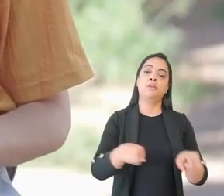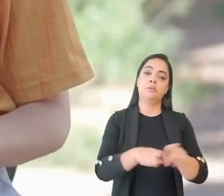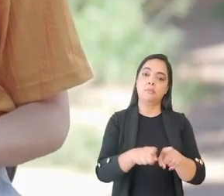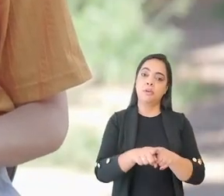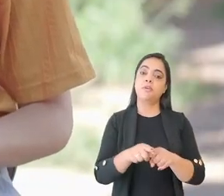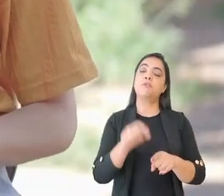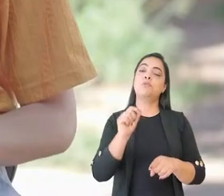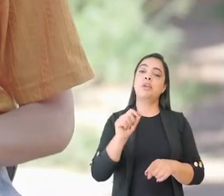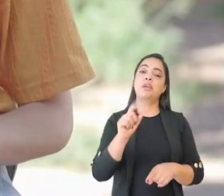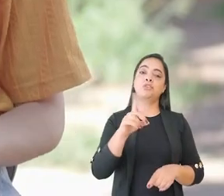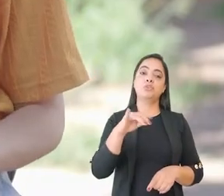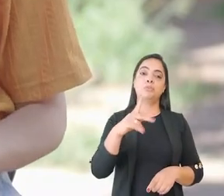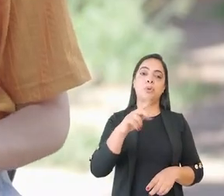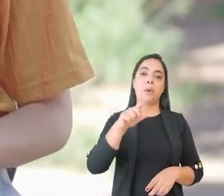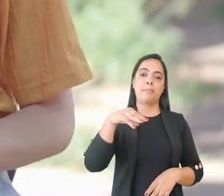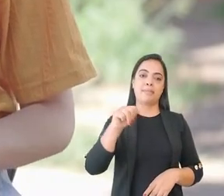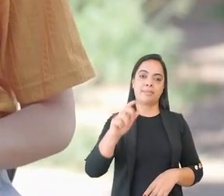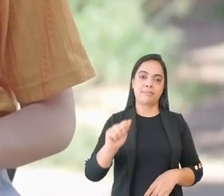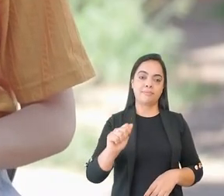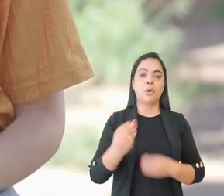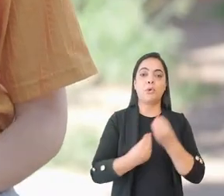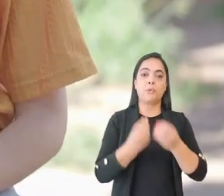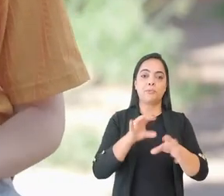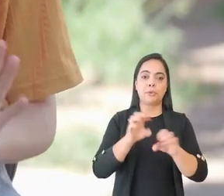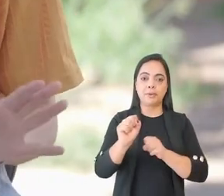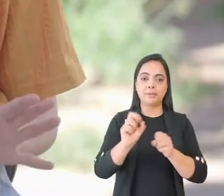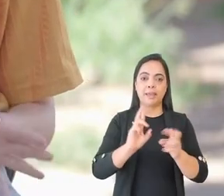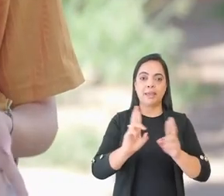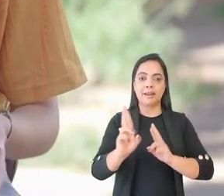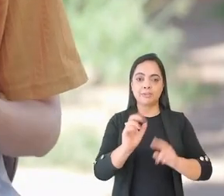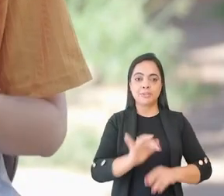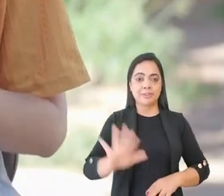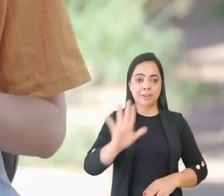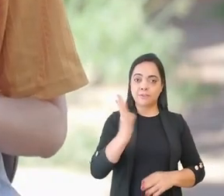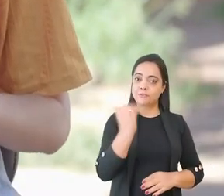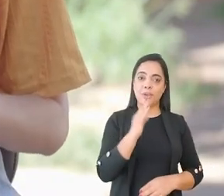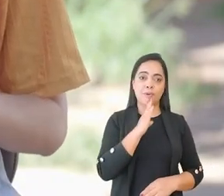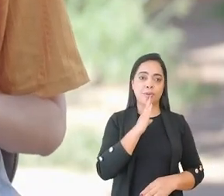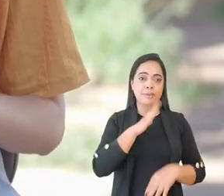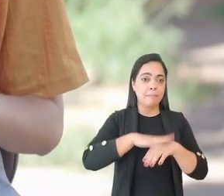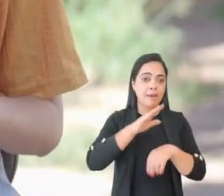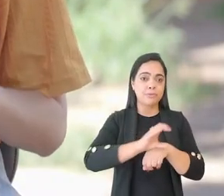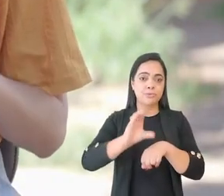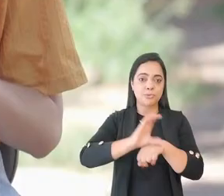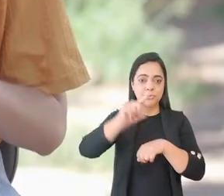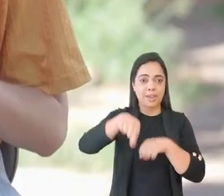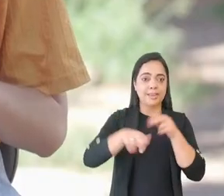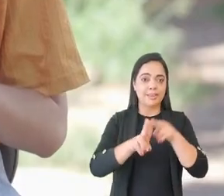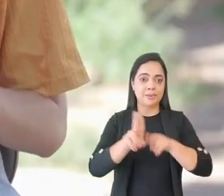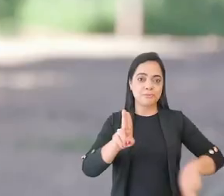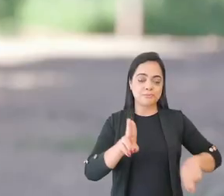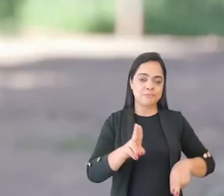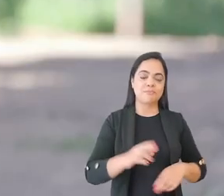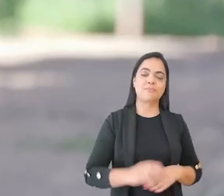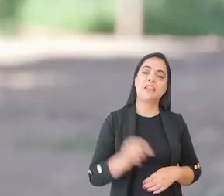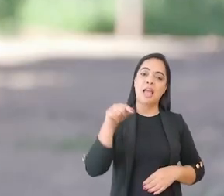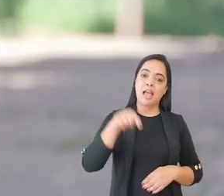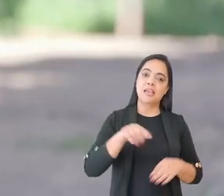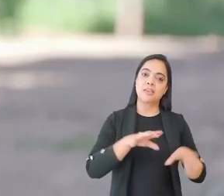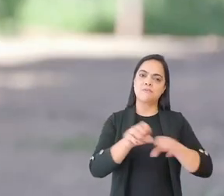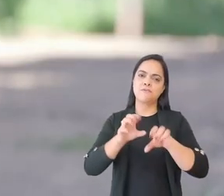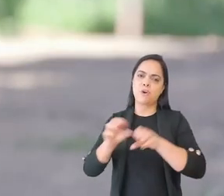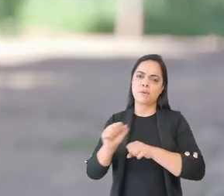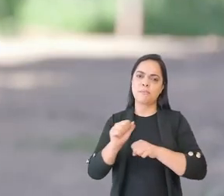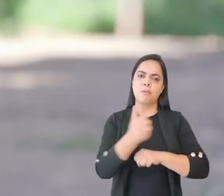Internacionais, são formados muitos desses profissionais. Então, que tal conhecer um pouco mais sobre o curso aqui da UFO? Aqui se